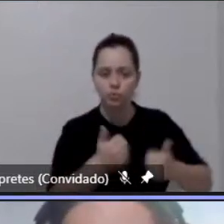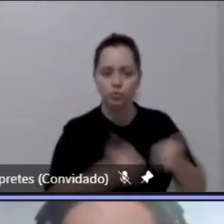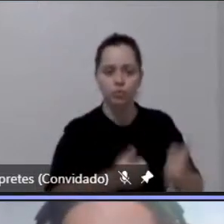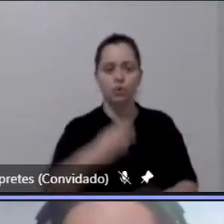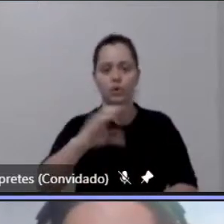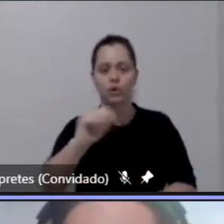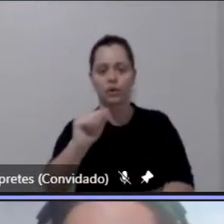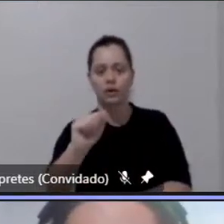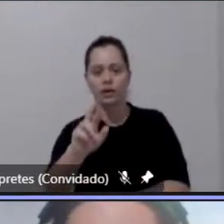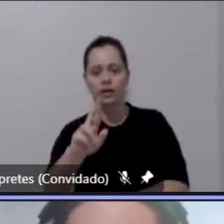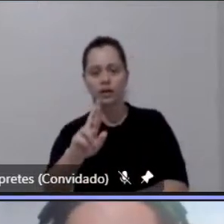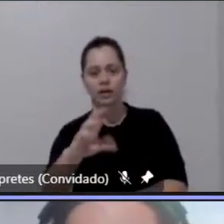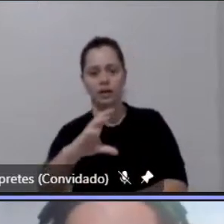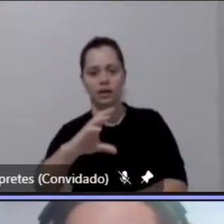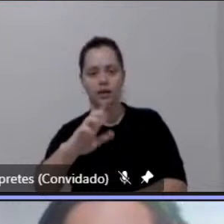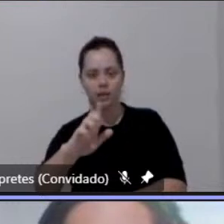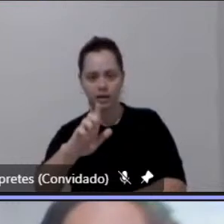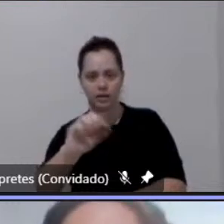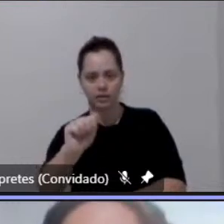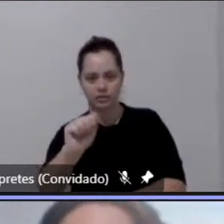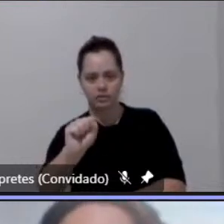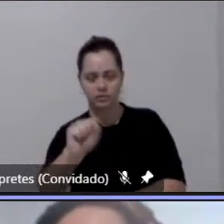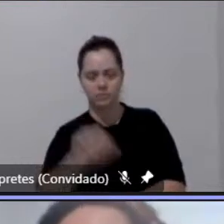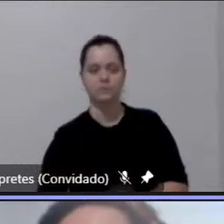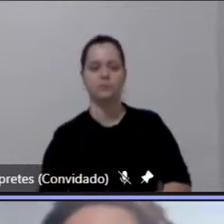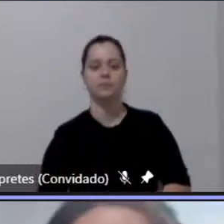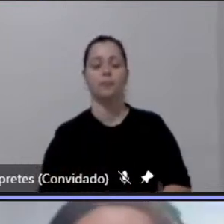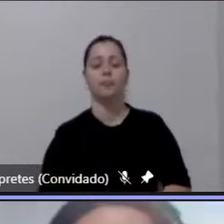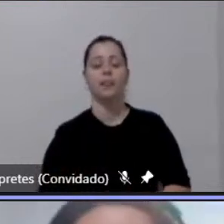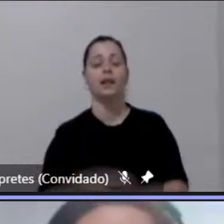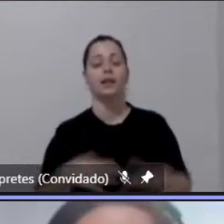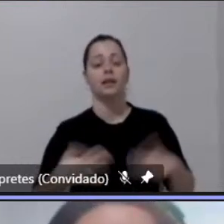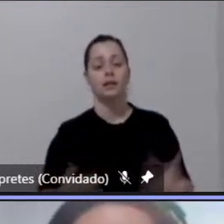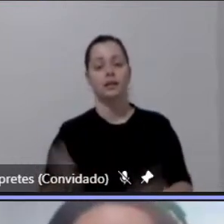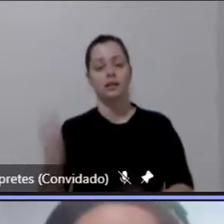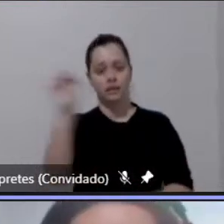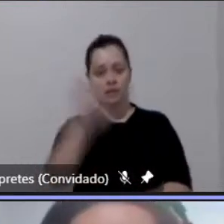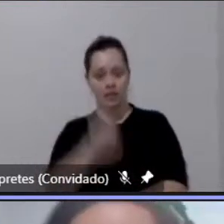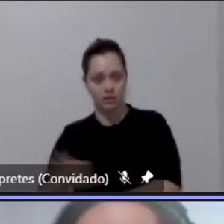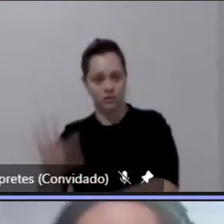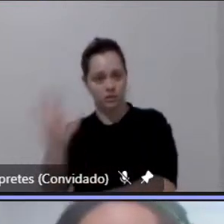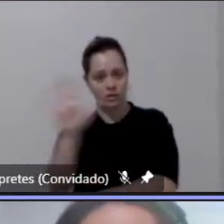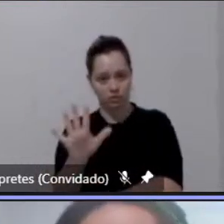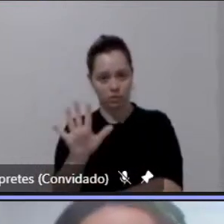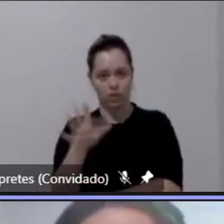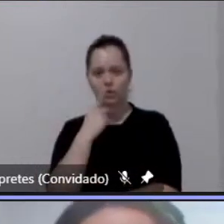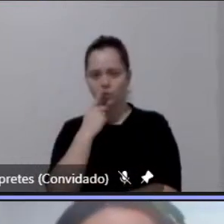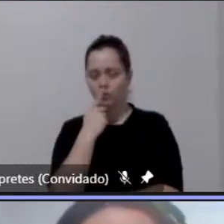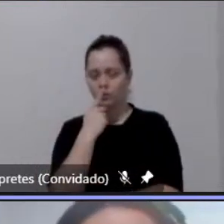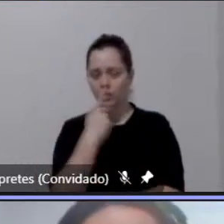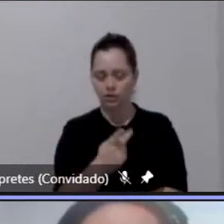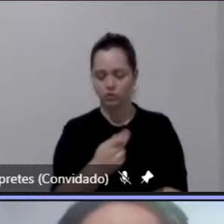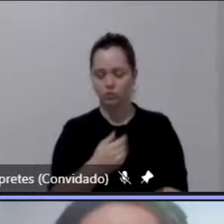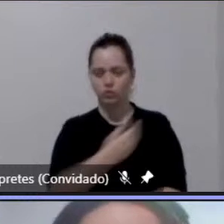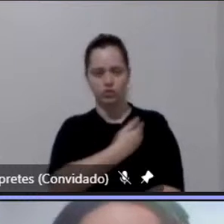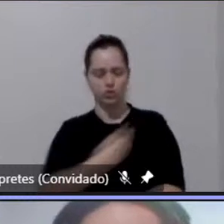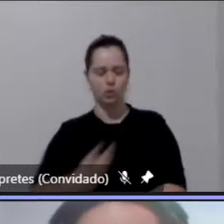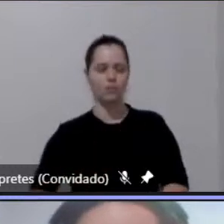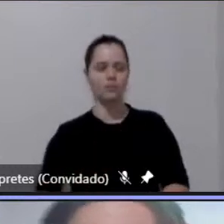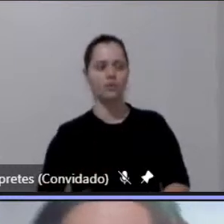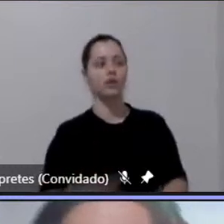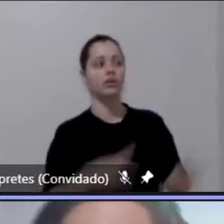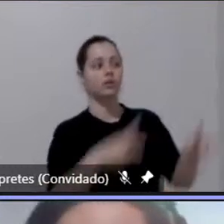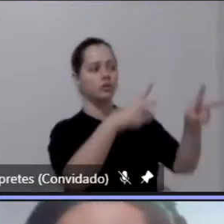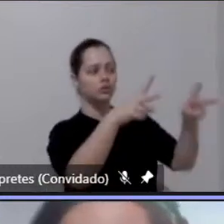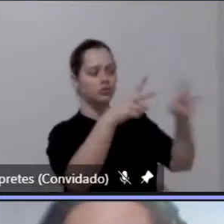na esfera estadual primeiro falando de governança né de olhar para a